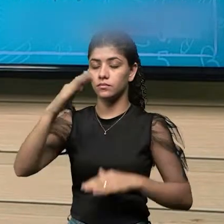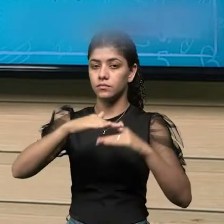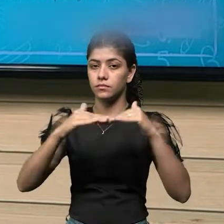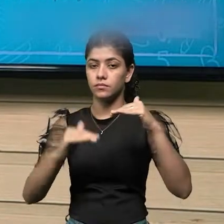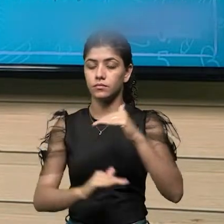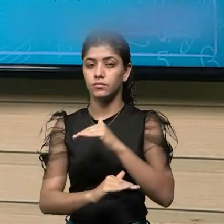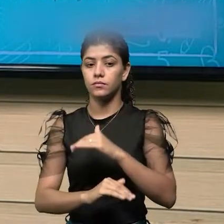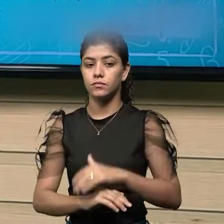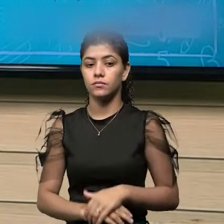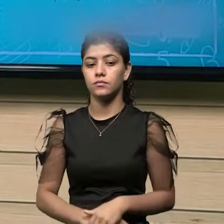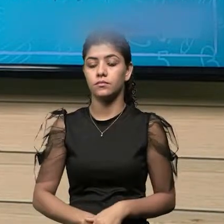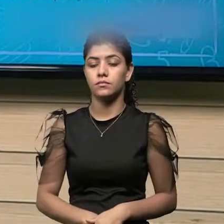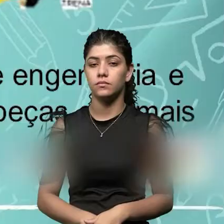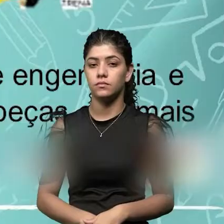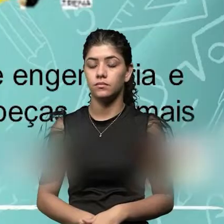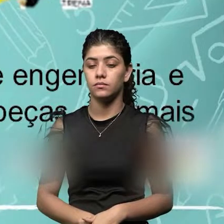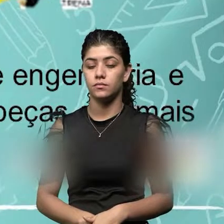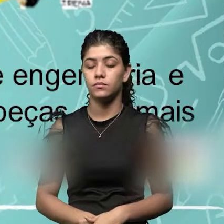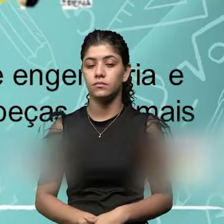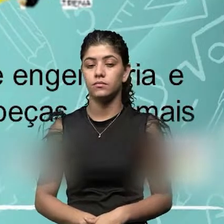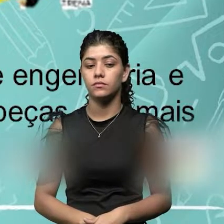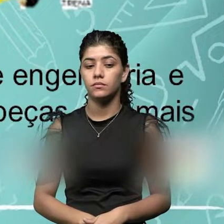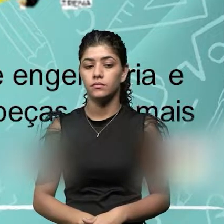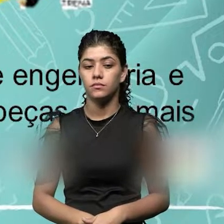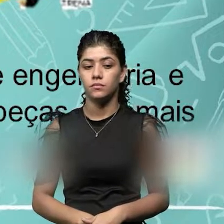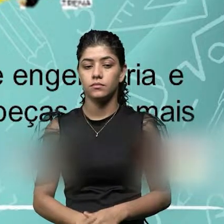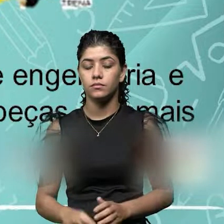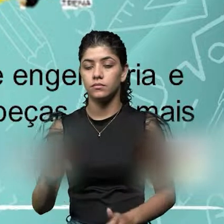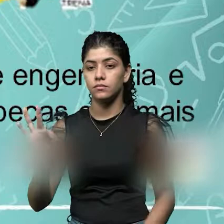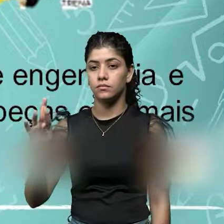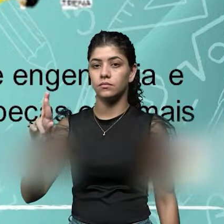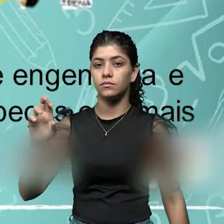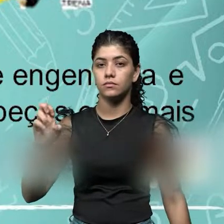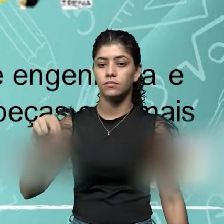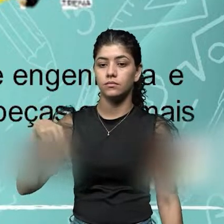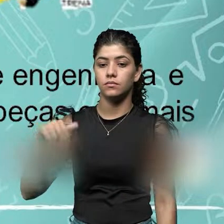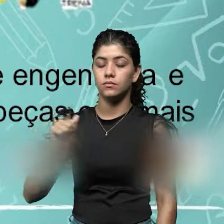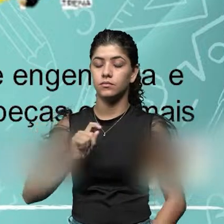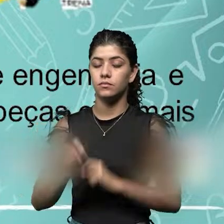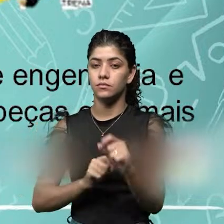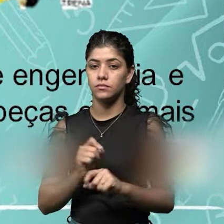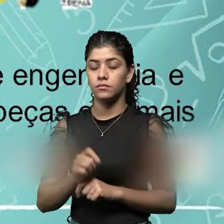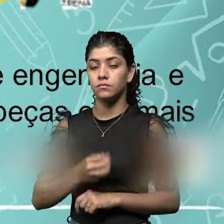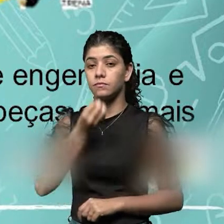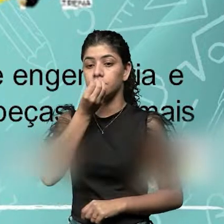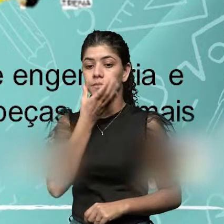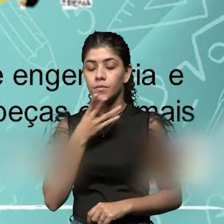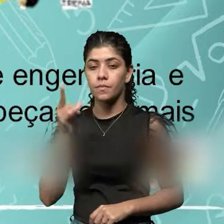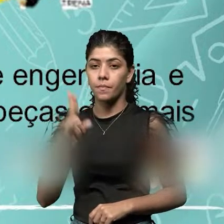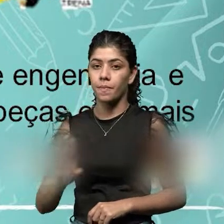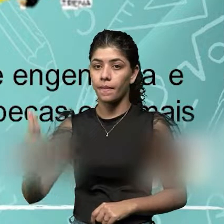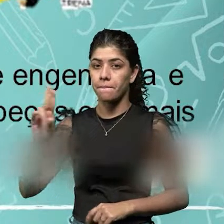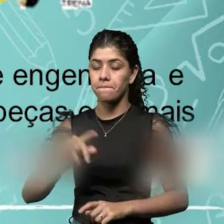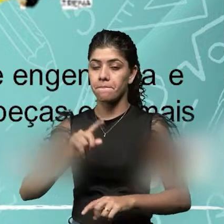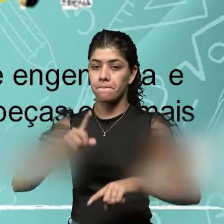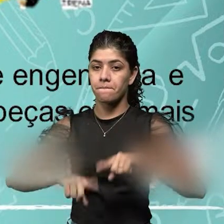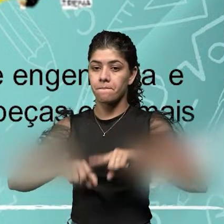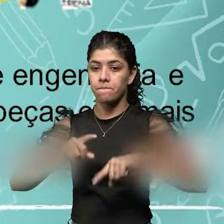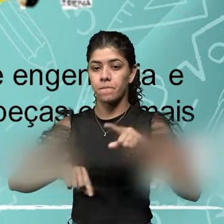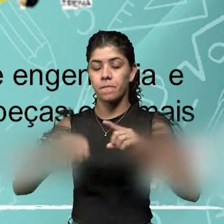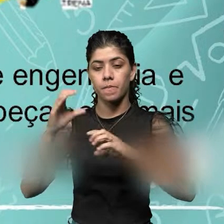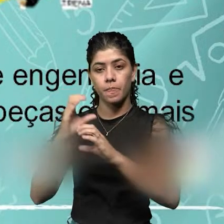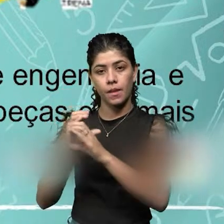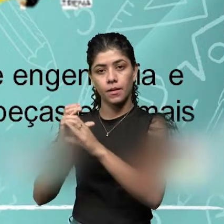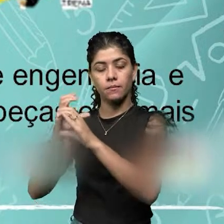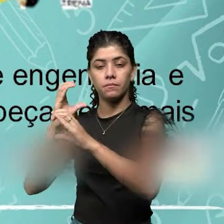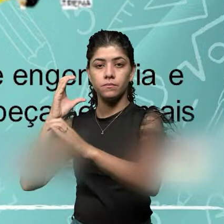do metro principalmente. A trena, elas são muito úteis para profissionais das áreas de engenharia,